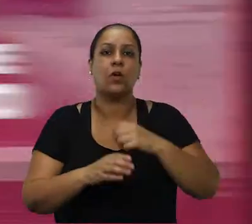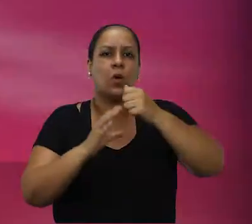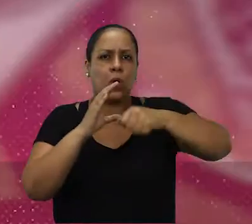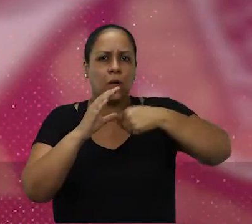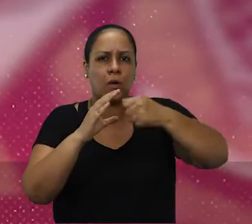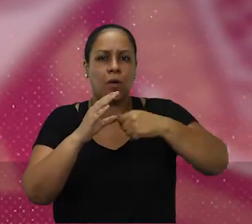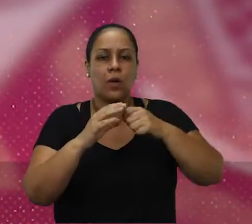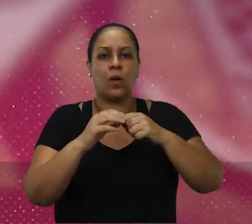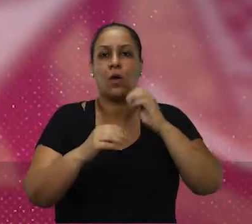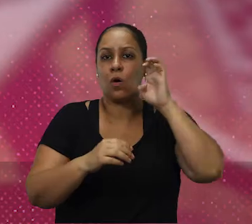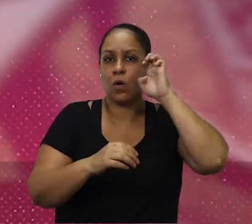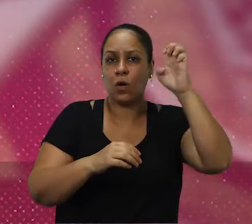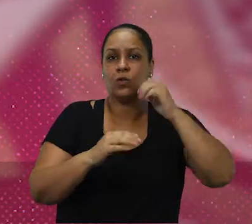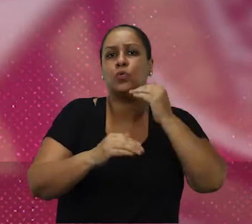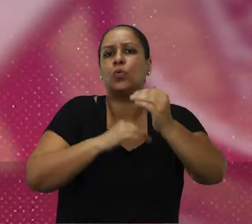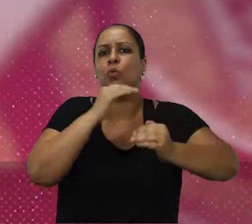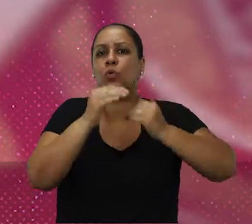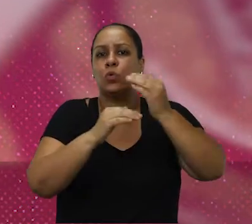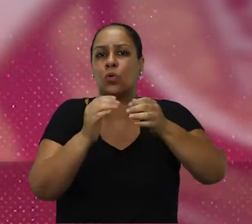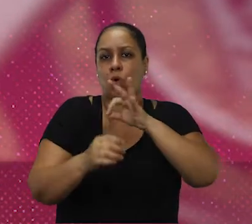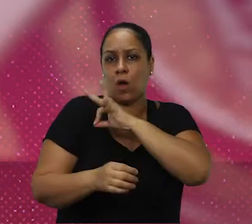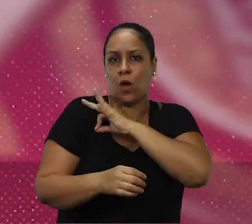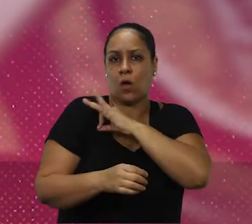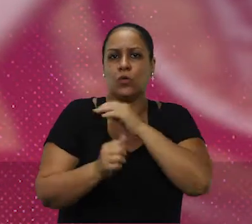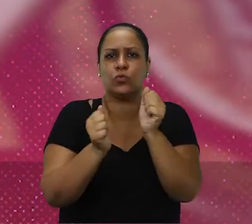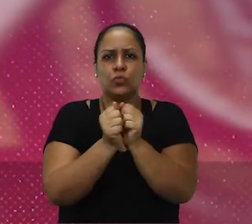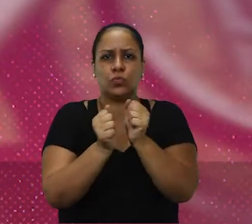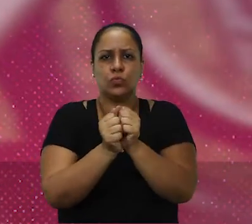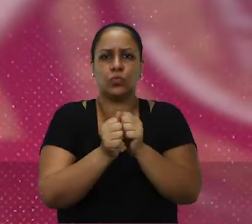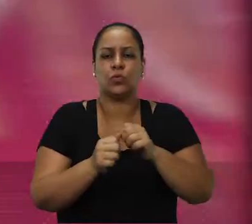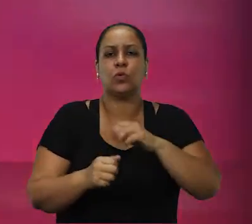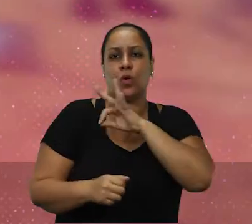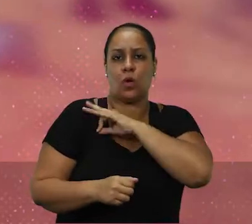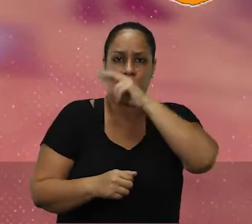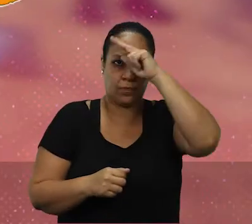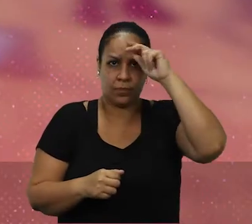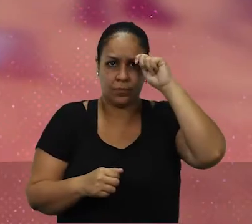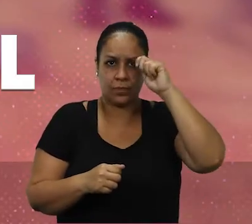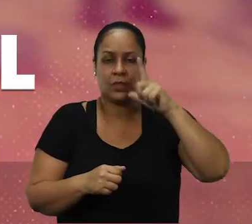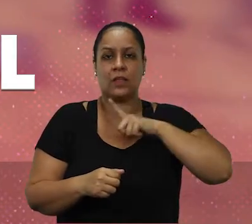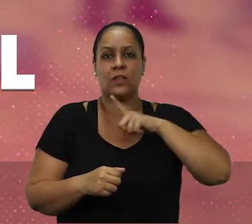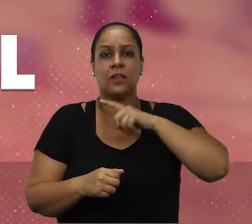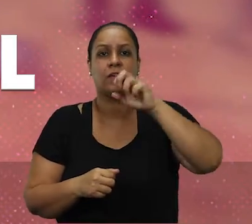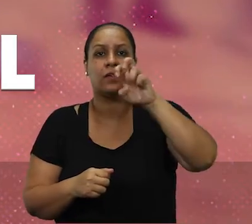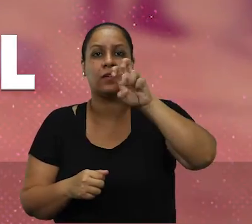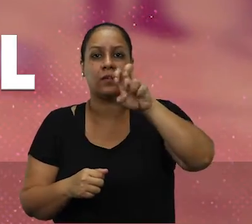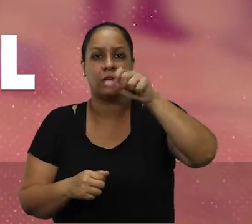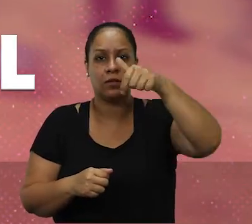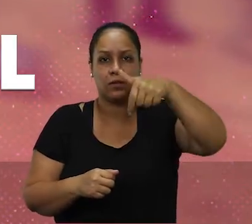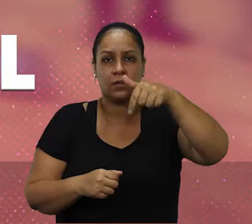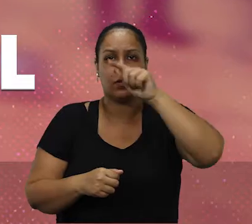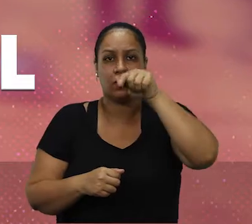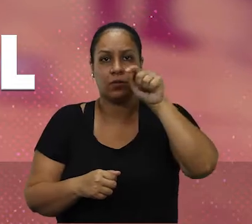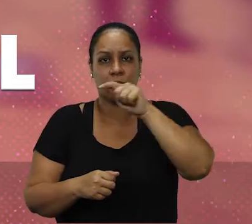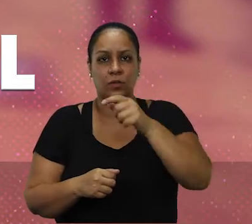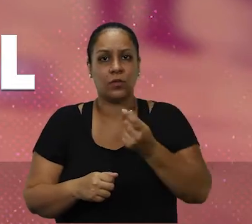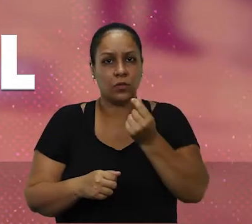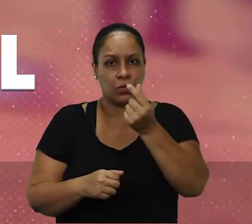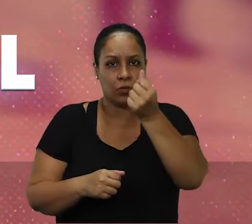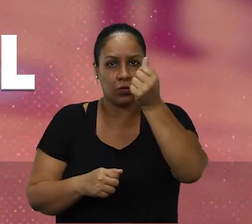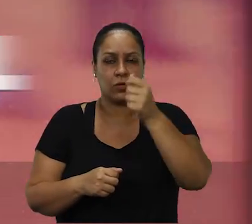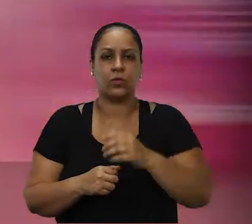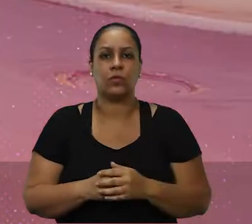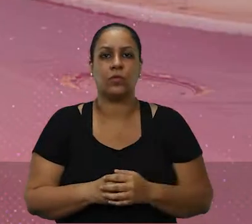dobrou a operação delegada em parceria com a Polícia Militar e reajustou em 57% a remuneração desses